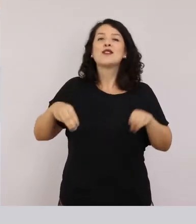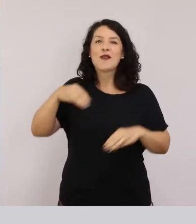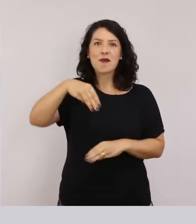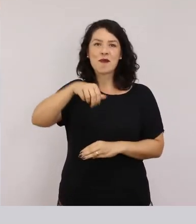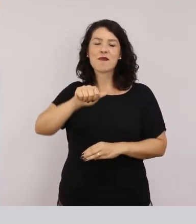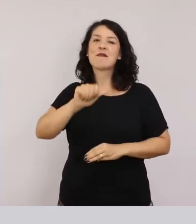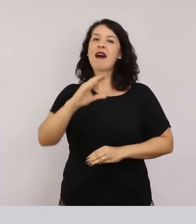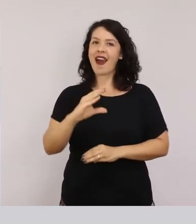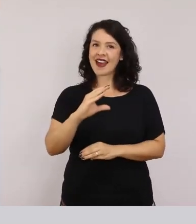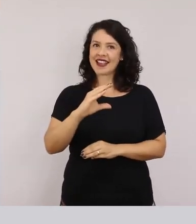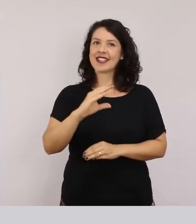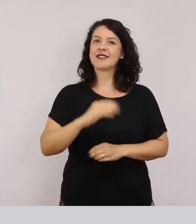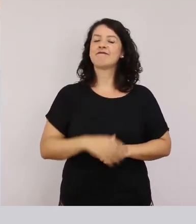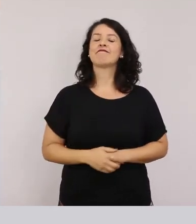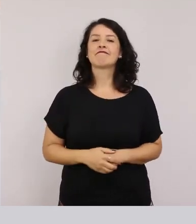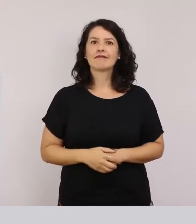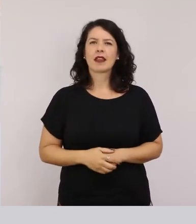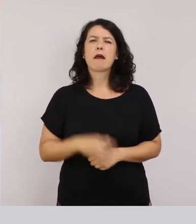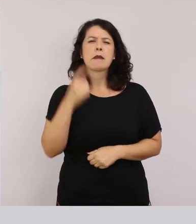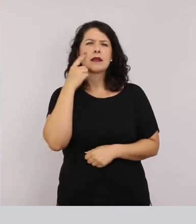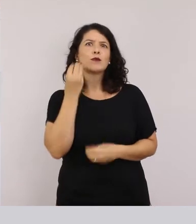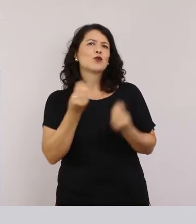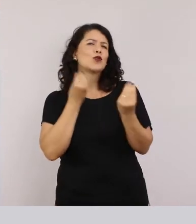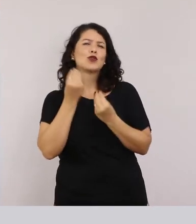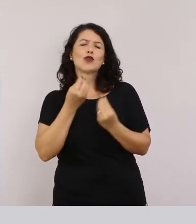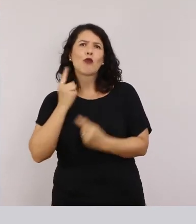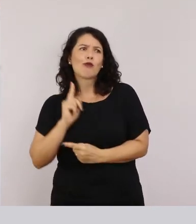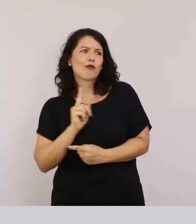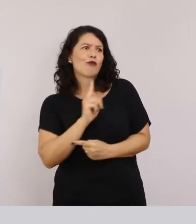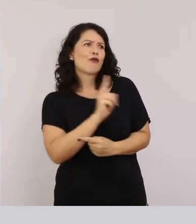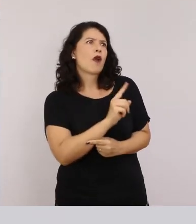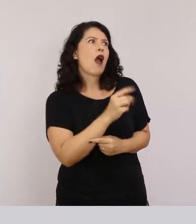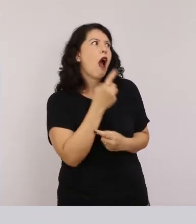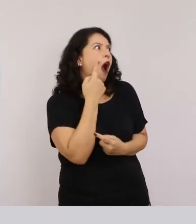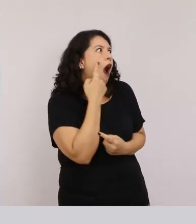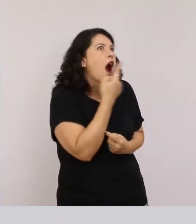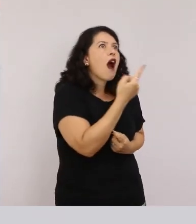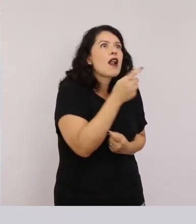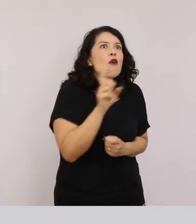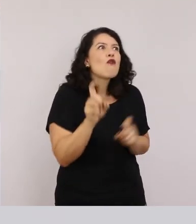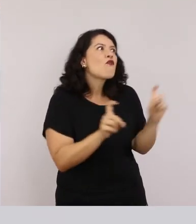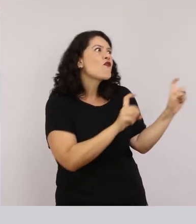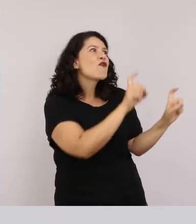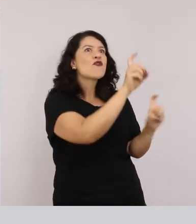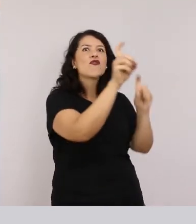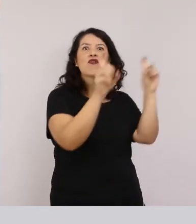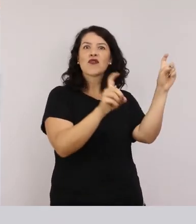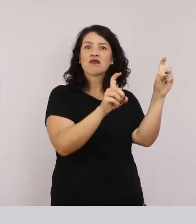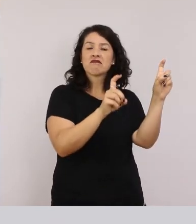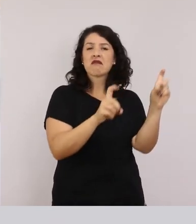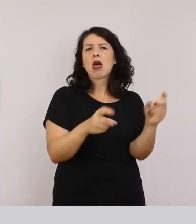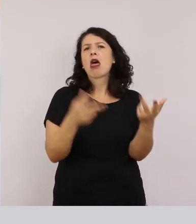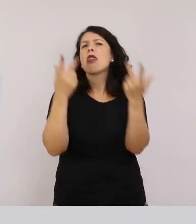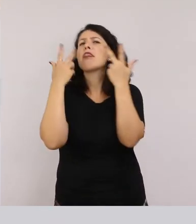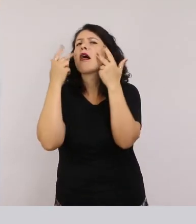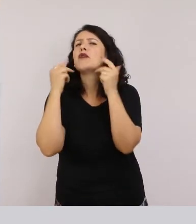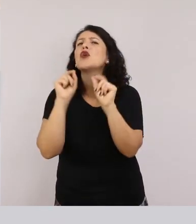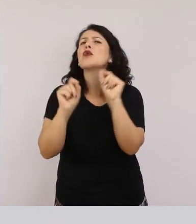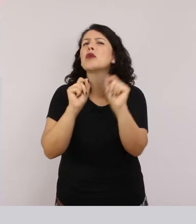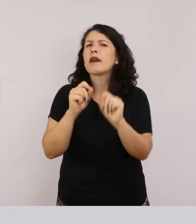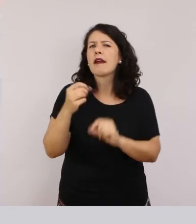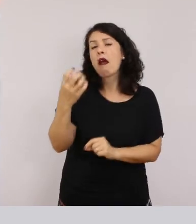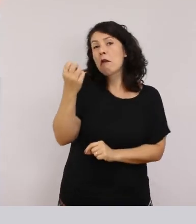pertencem ao MAC Já imaginou entrar numa cozinha com tudo grafitado? Normalmente as cozinhas são